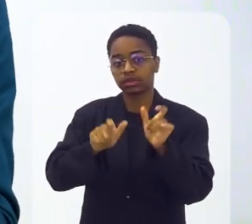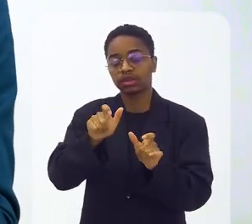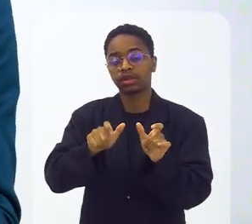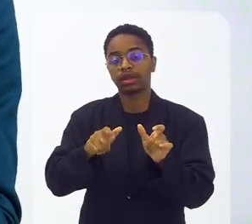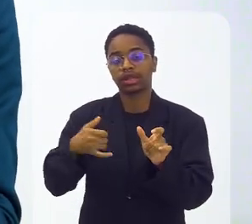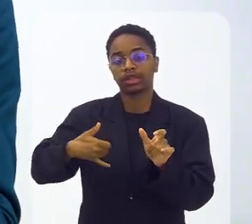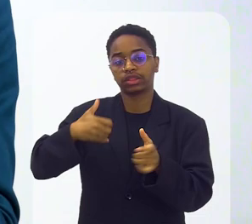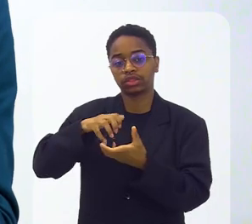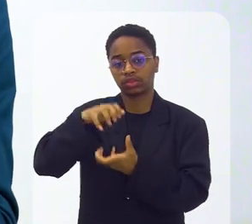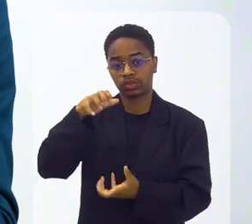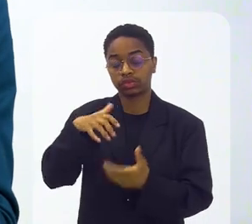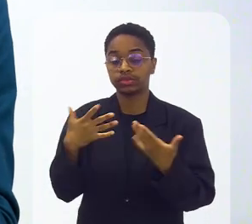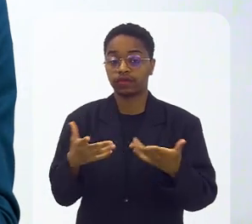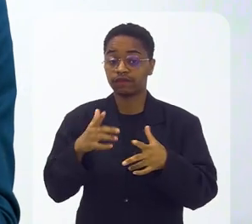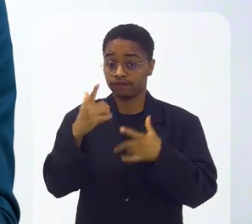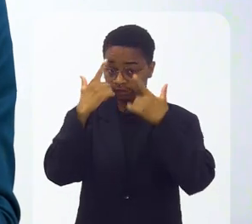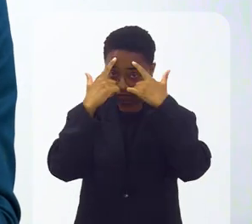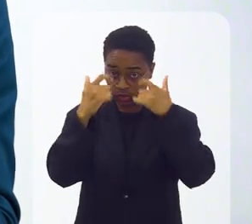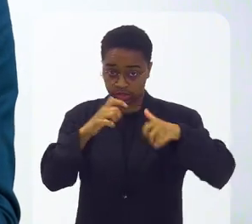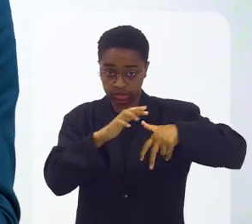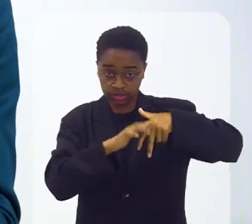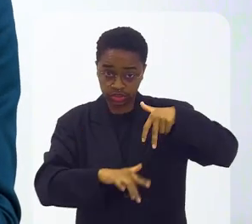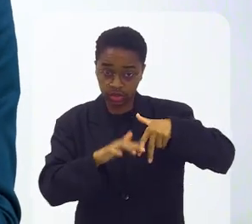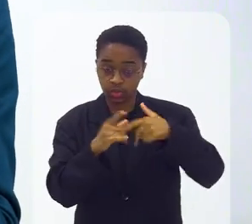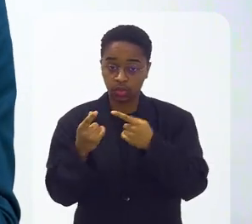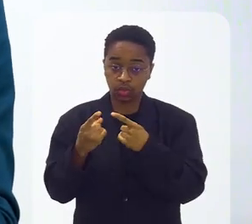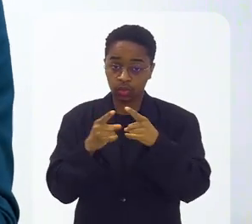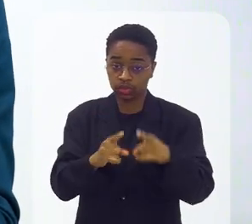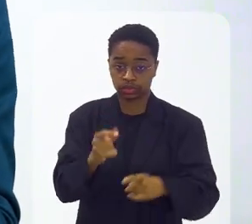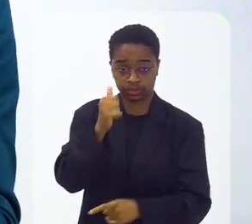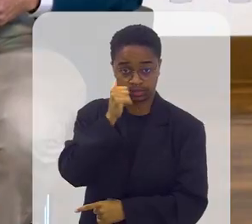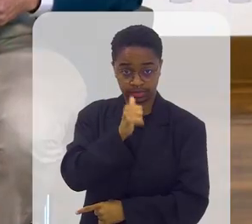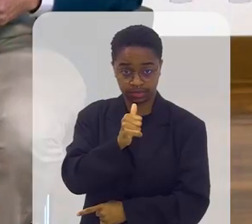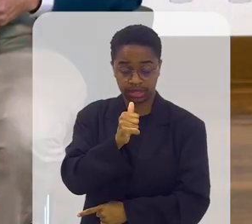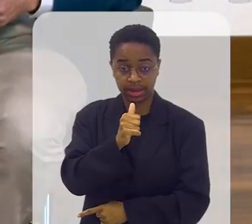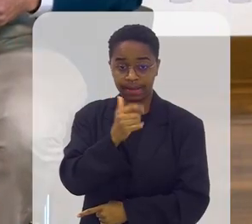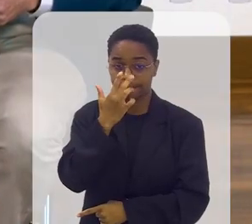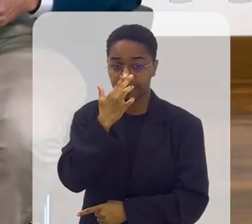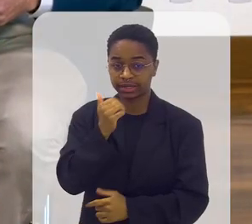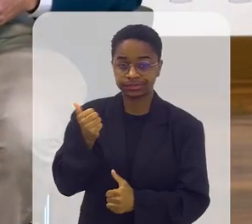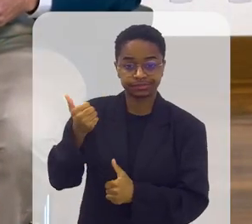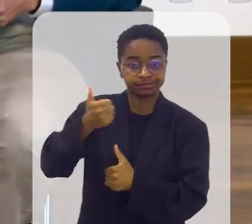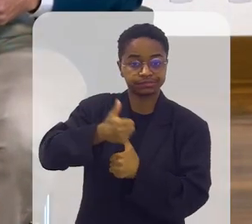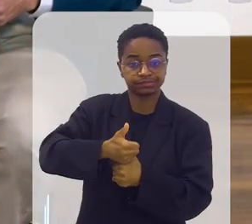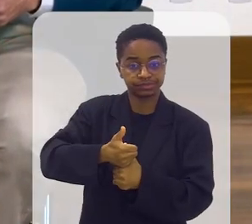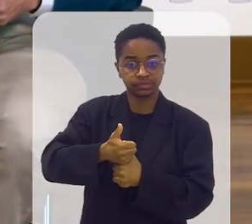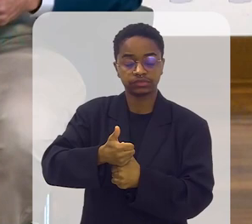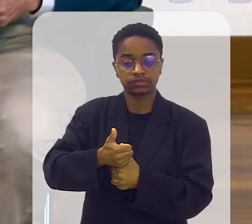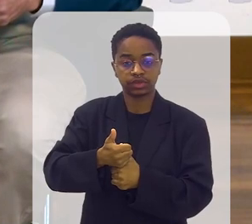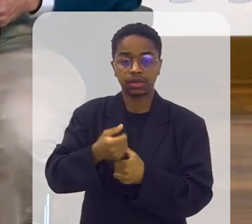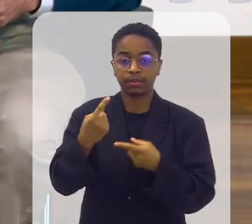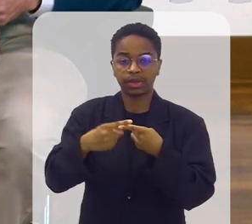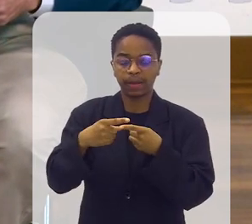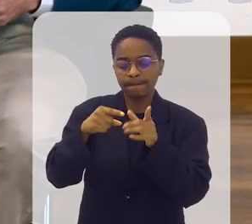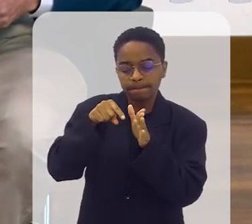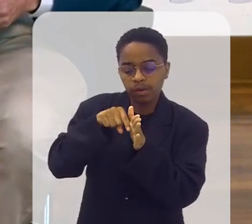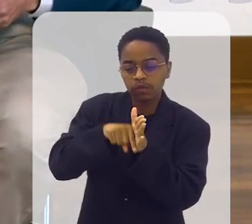idosa. Então, a violência de gênero, a violência contra a mulher, ela se sobrepõe, acaba